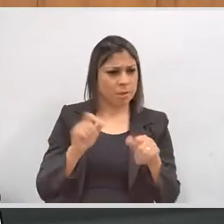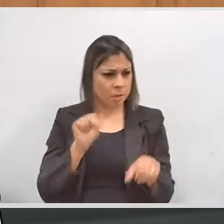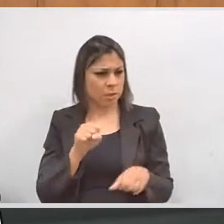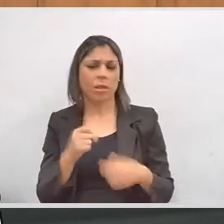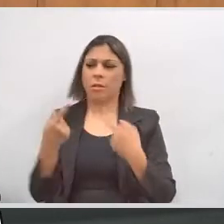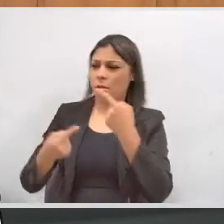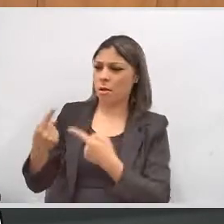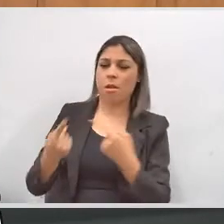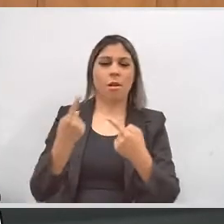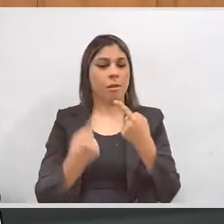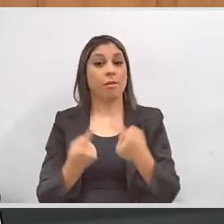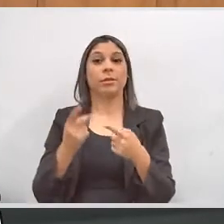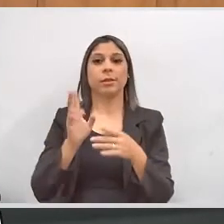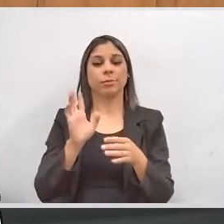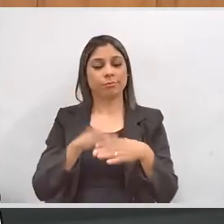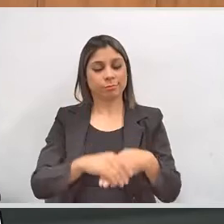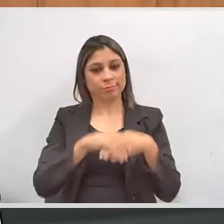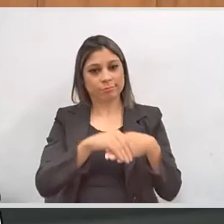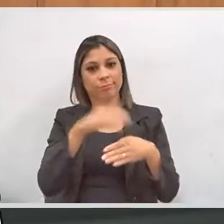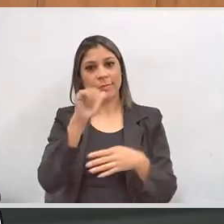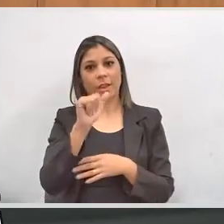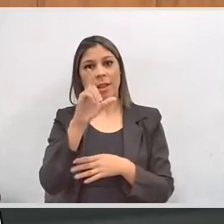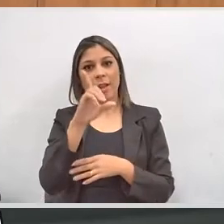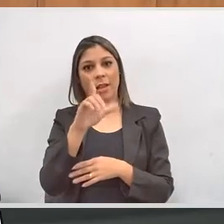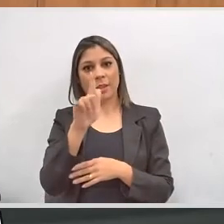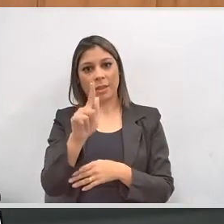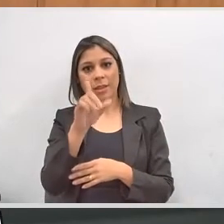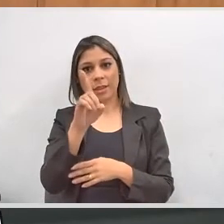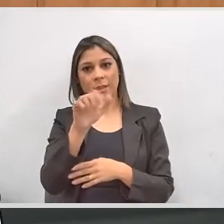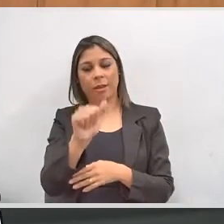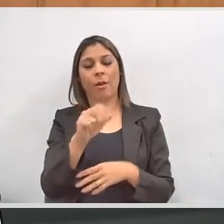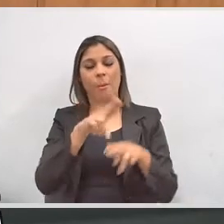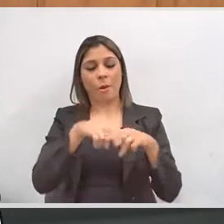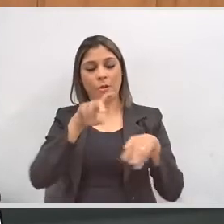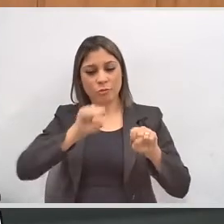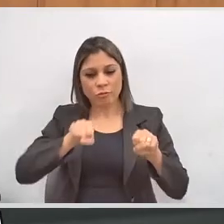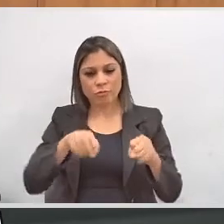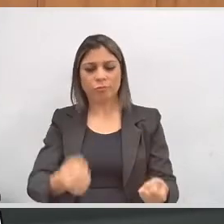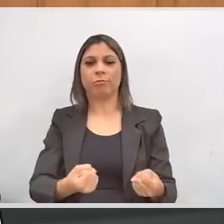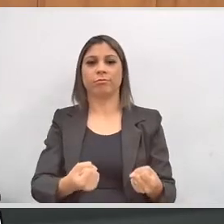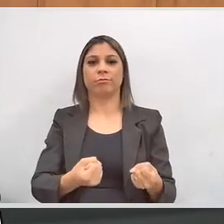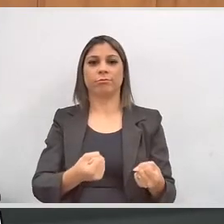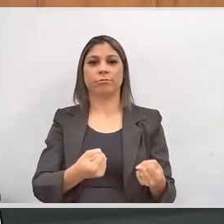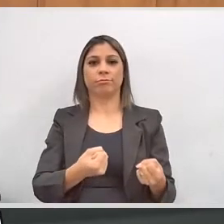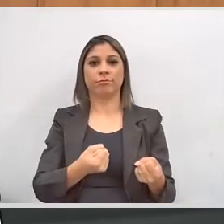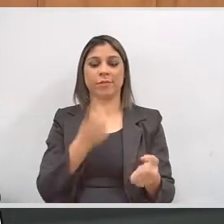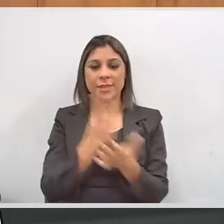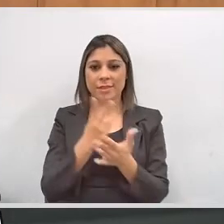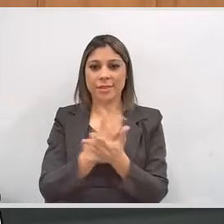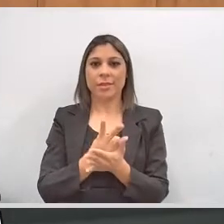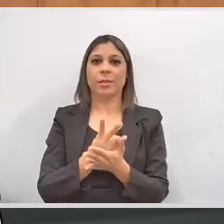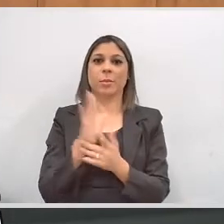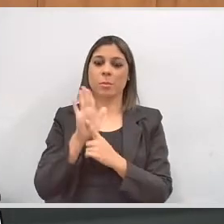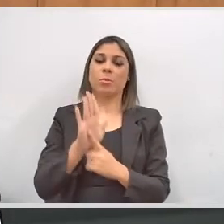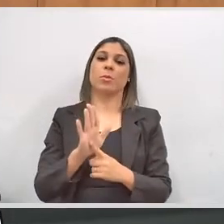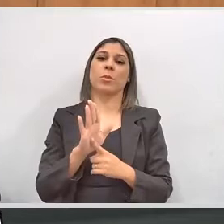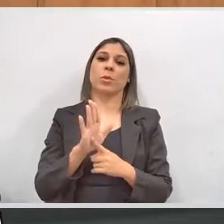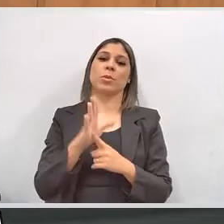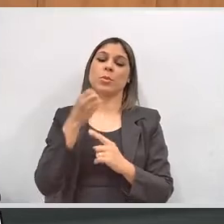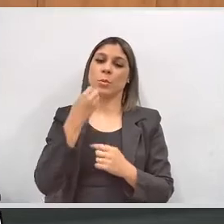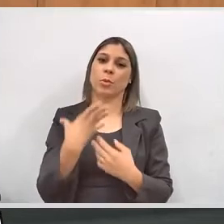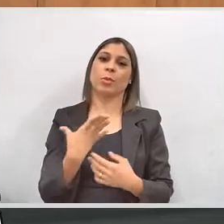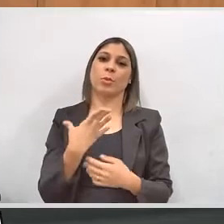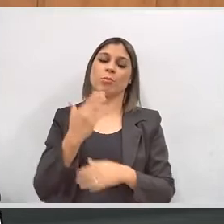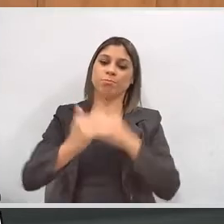as condições, sim, portanto aqui a nossa homenagem à Agda, pelo seu esforço, não sem frutos e,